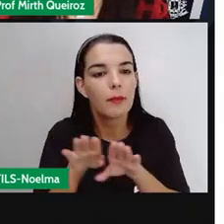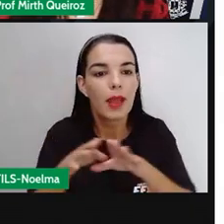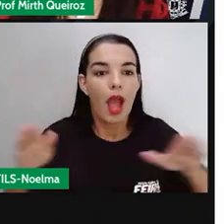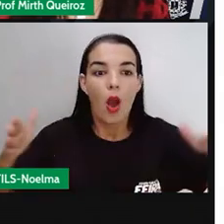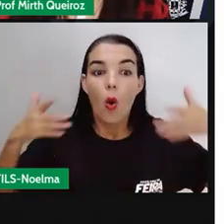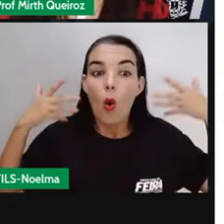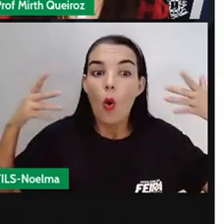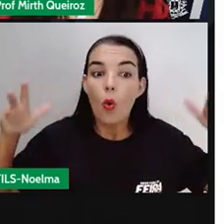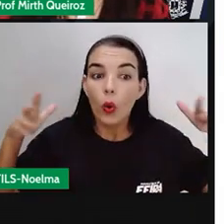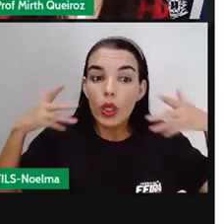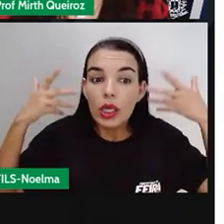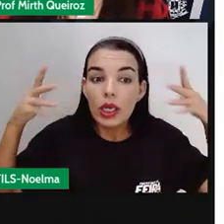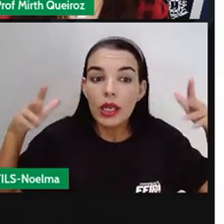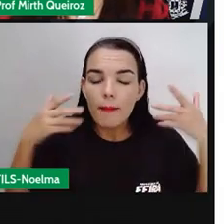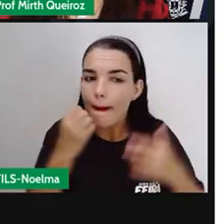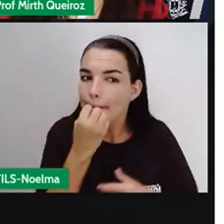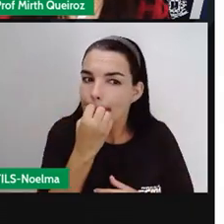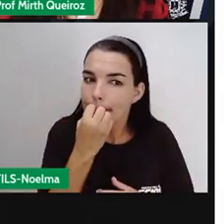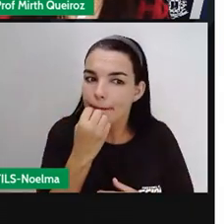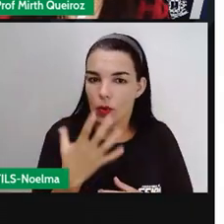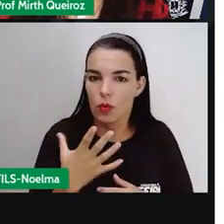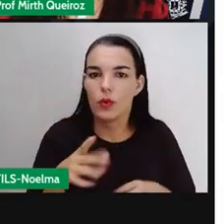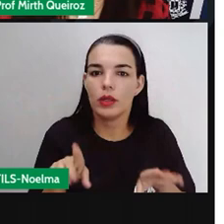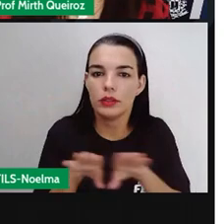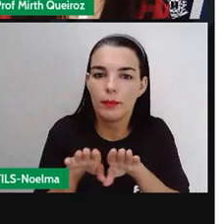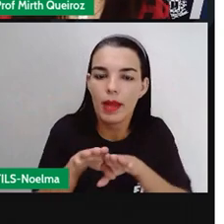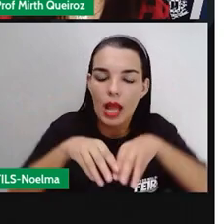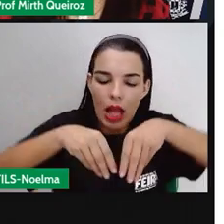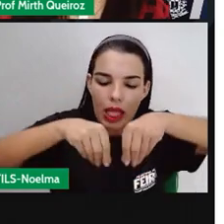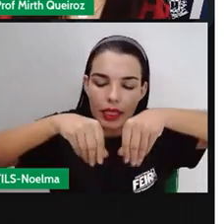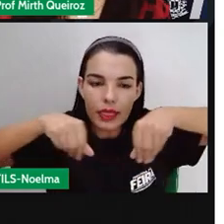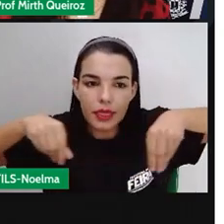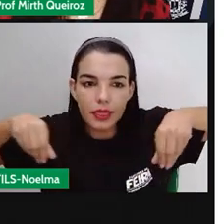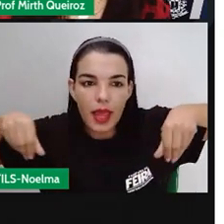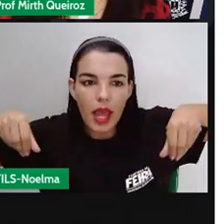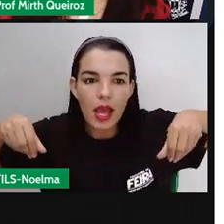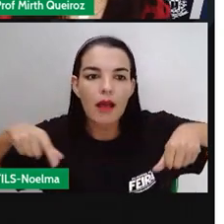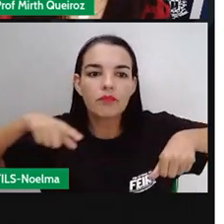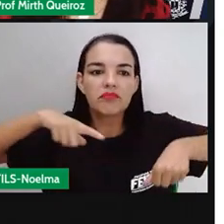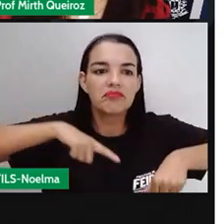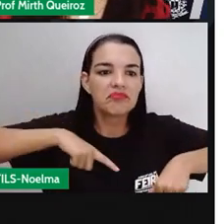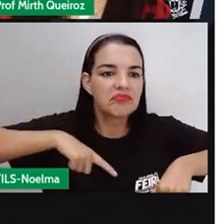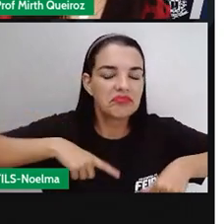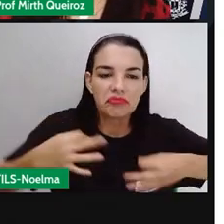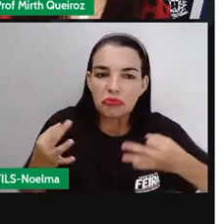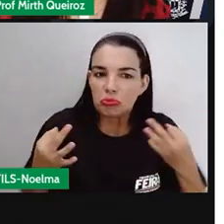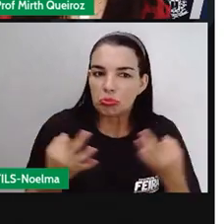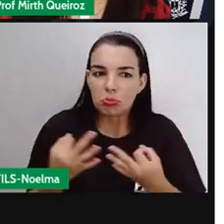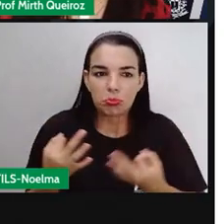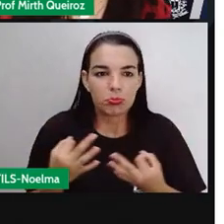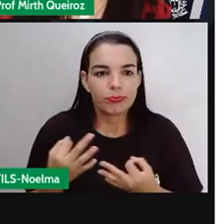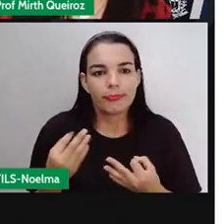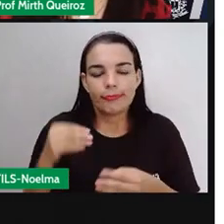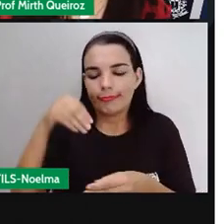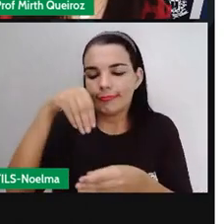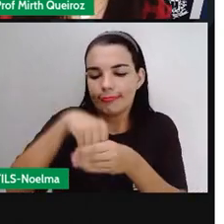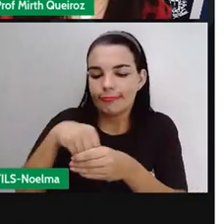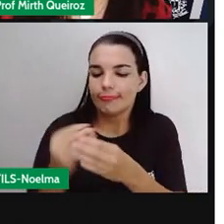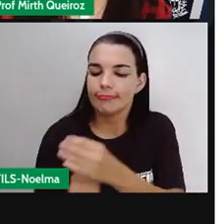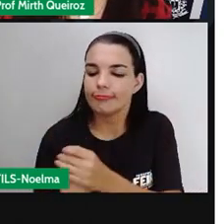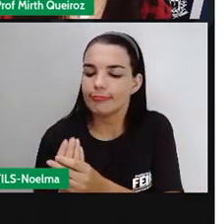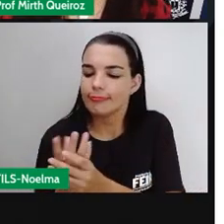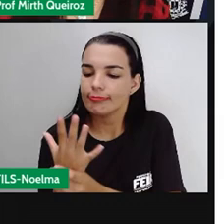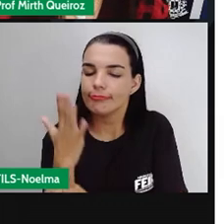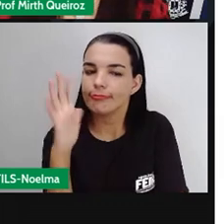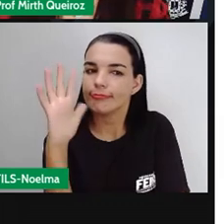se tinha uma terra, um solo que era propício para essa plantação, principalmente os locais onde se encontravam as terras